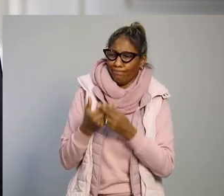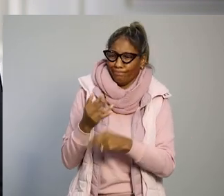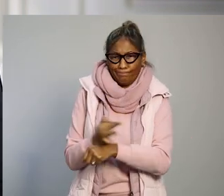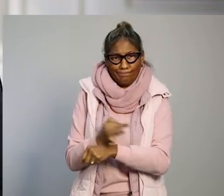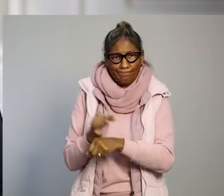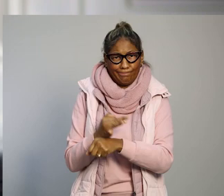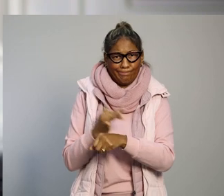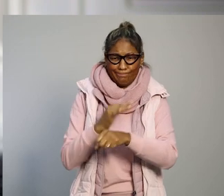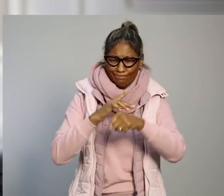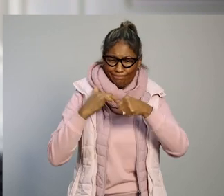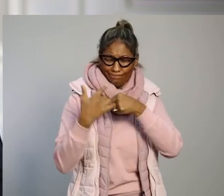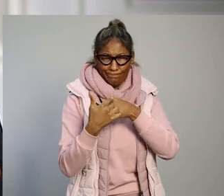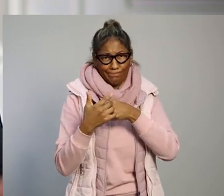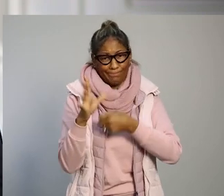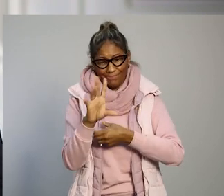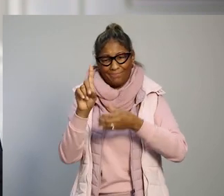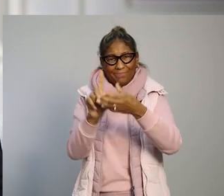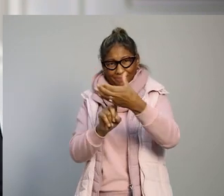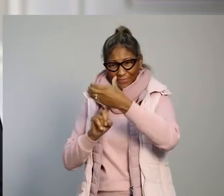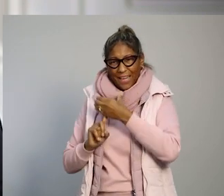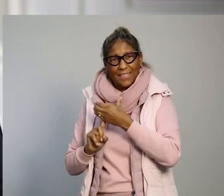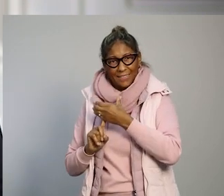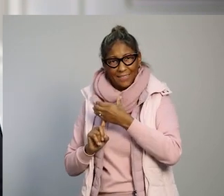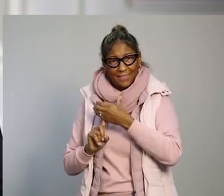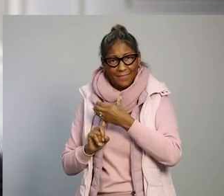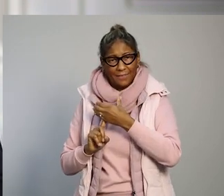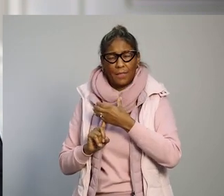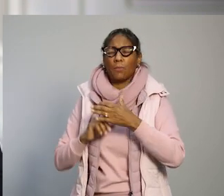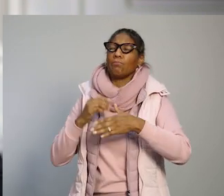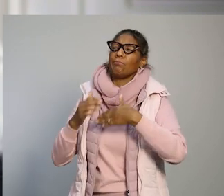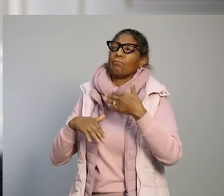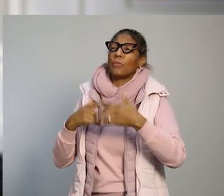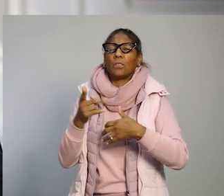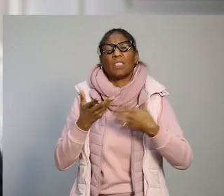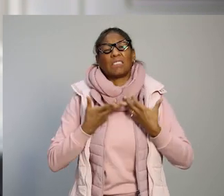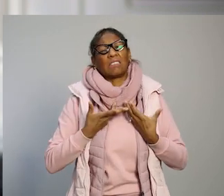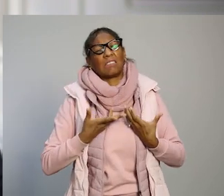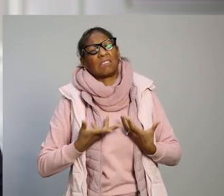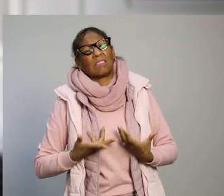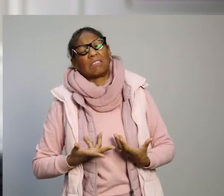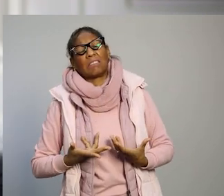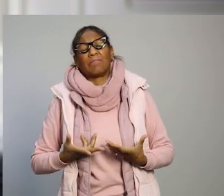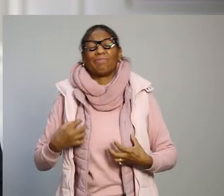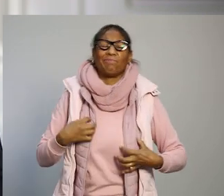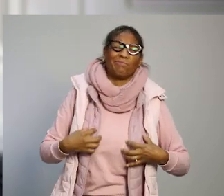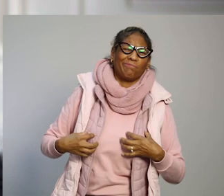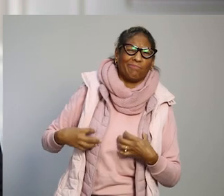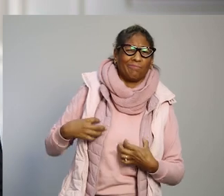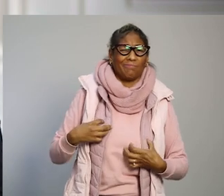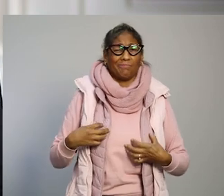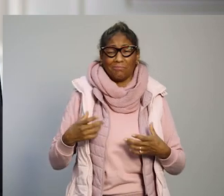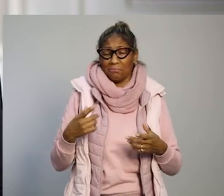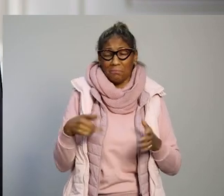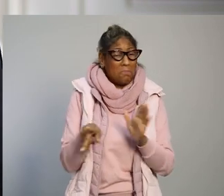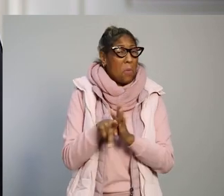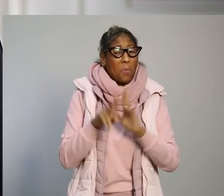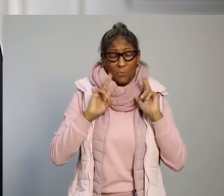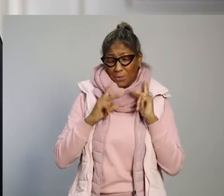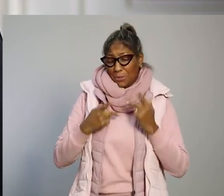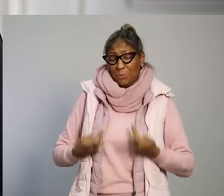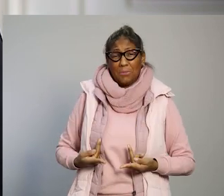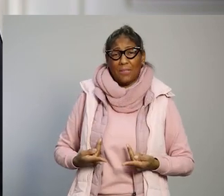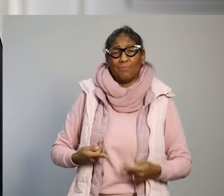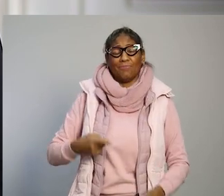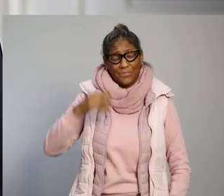com a doença. E agora, eu sei, estamos todos cansados porque somos todos seres humanos,